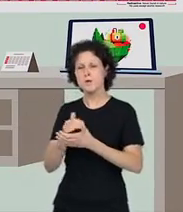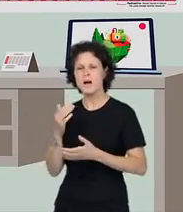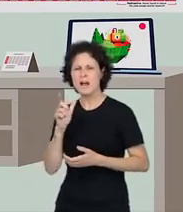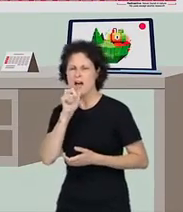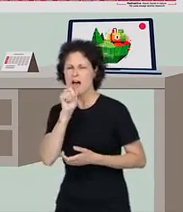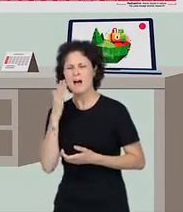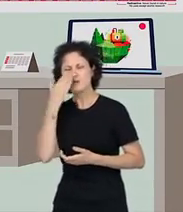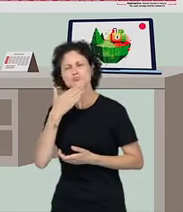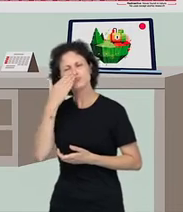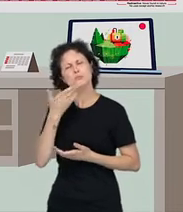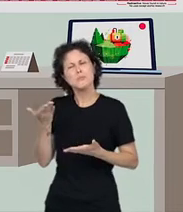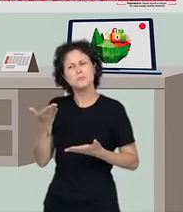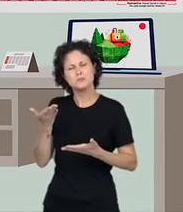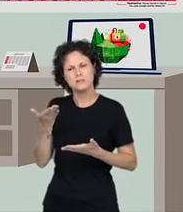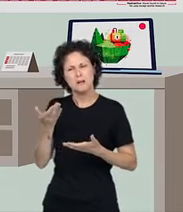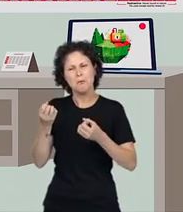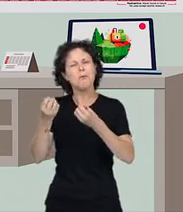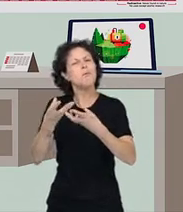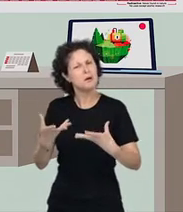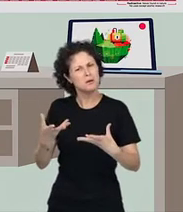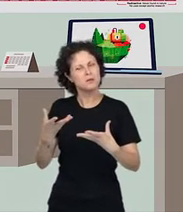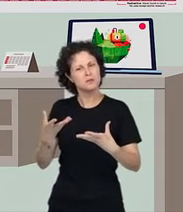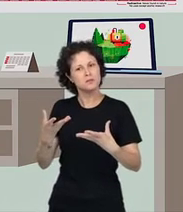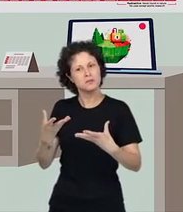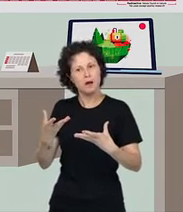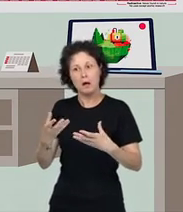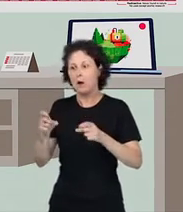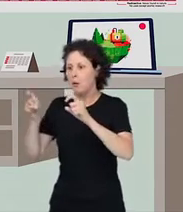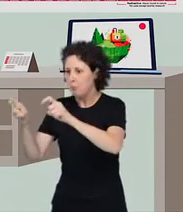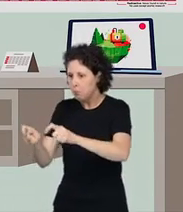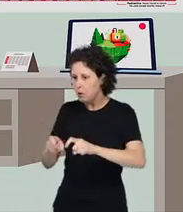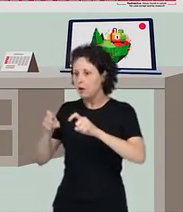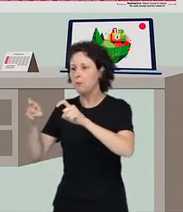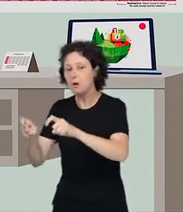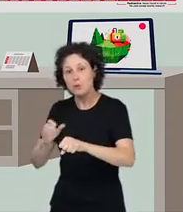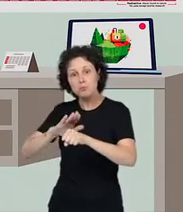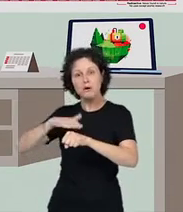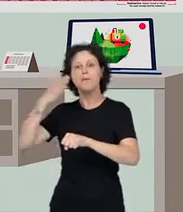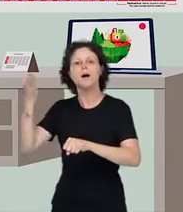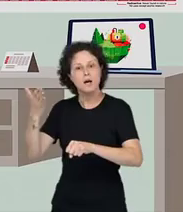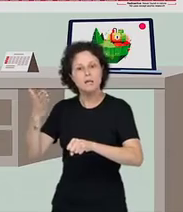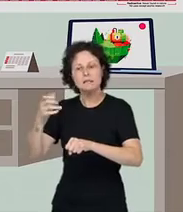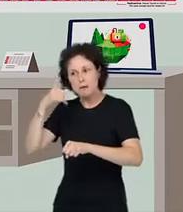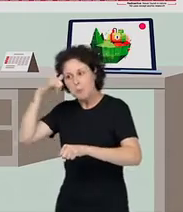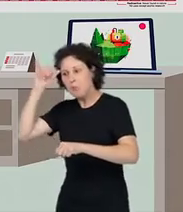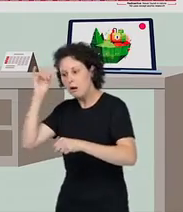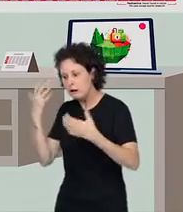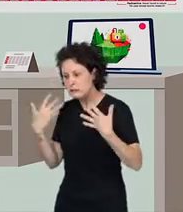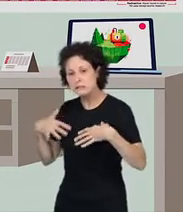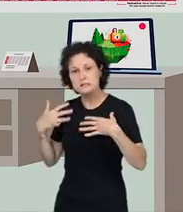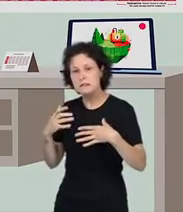água na irrigação das lavouras. Eu estava pesquisando um pouco mais sobre isso e li que mais da metade da água doce do mundo é